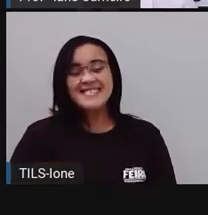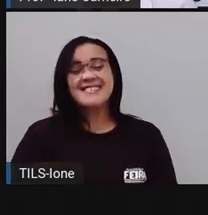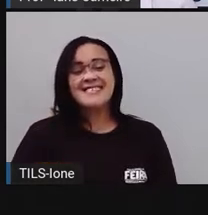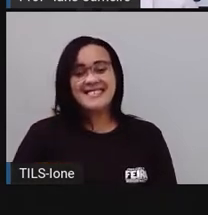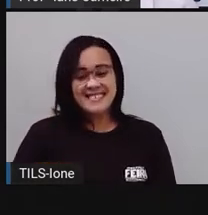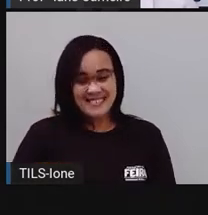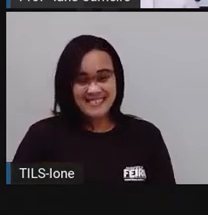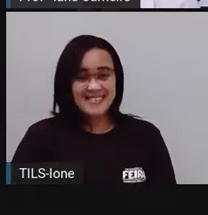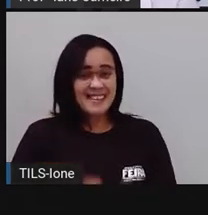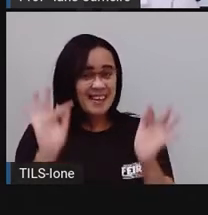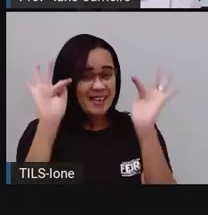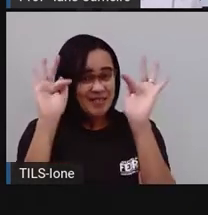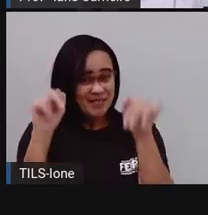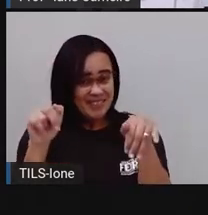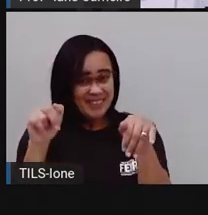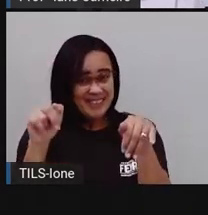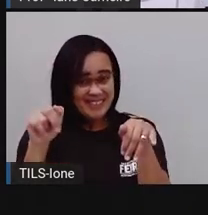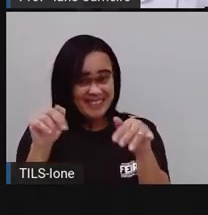Fim.